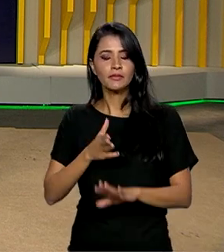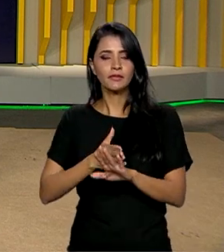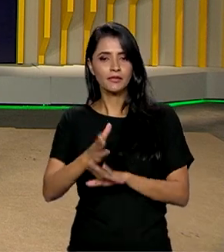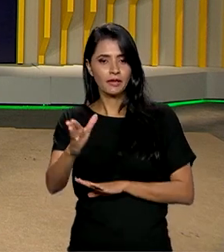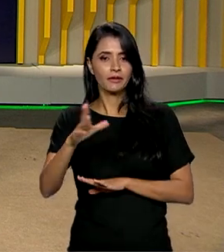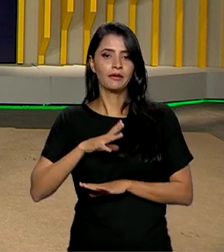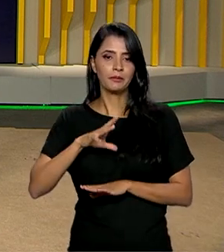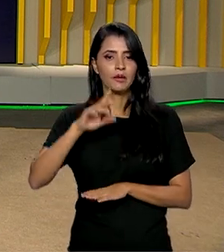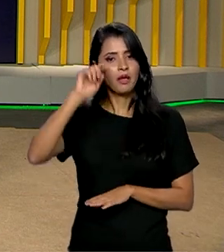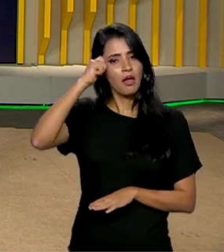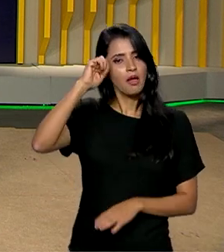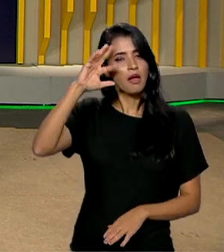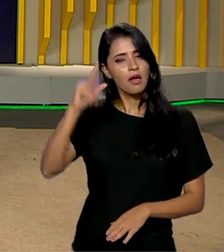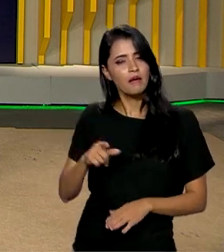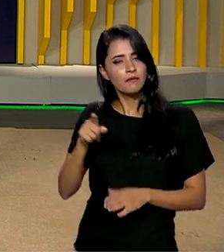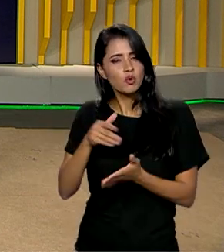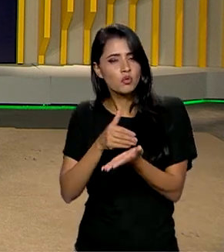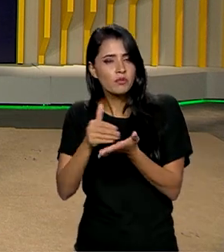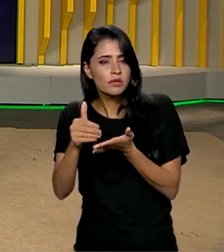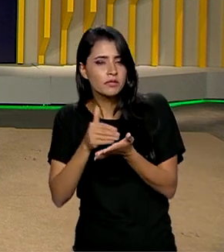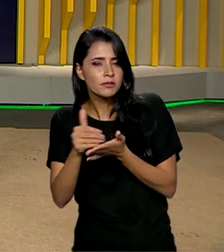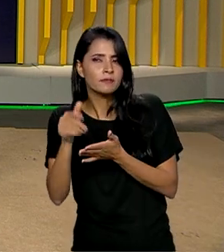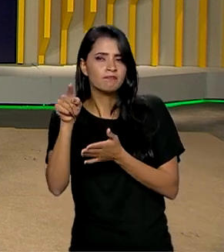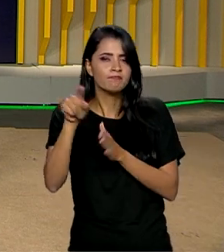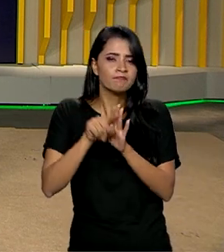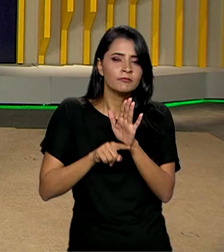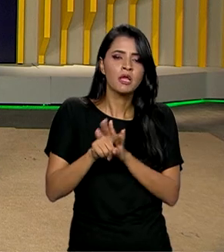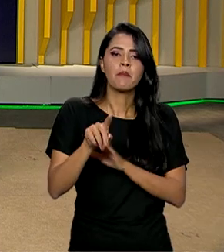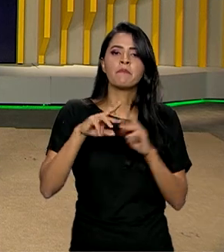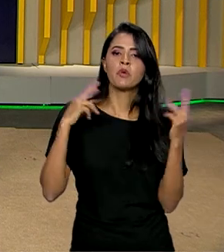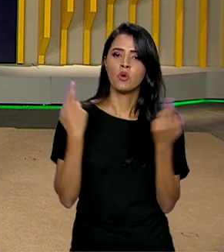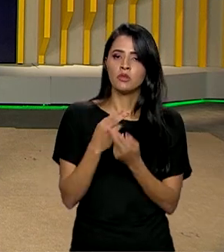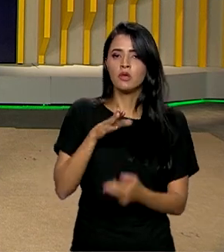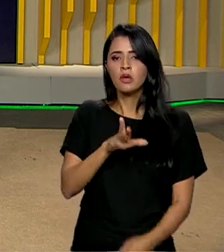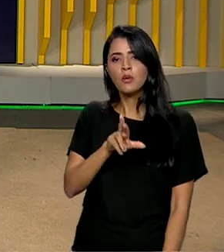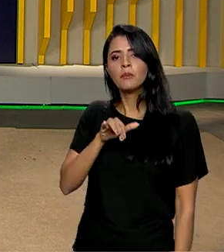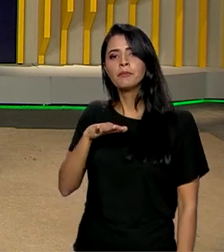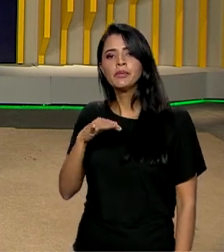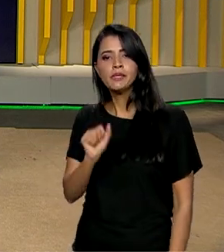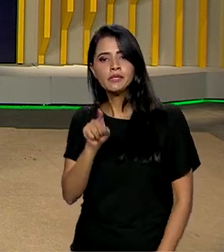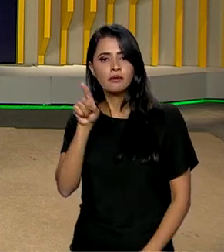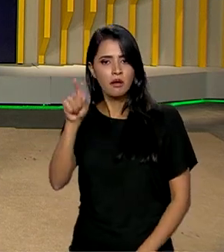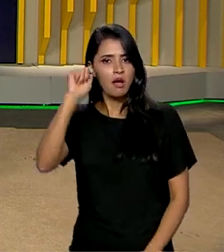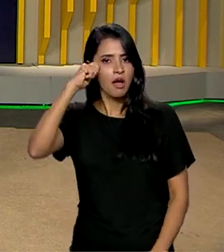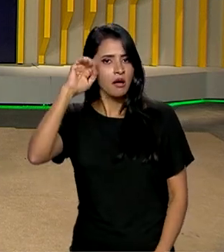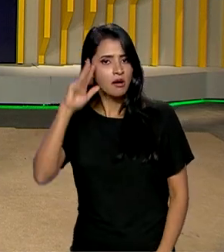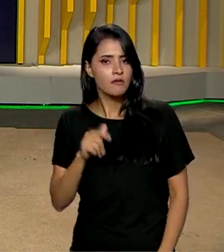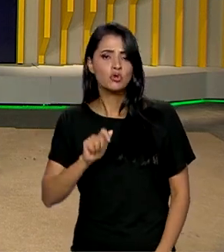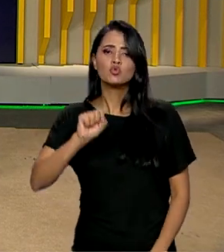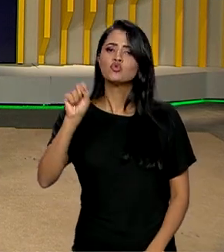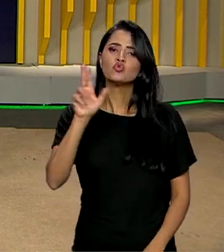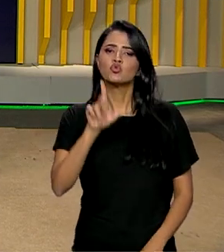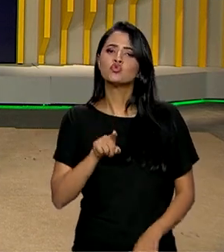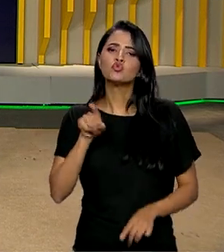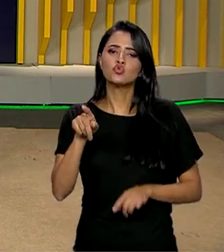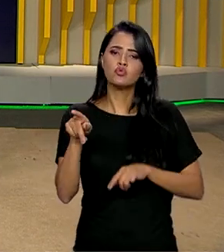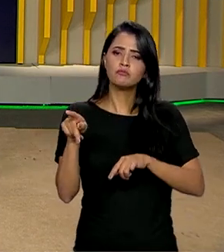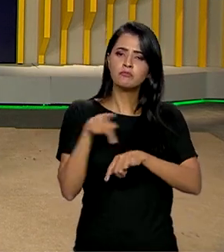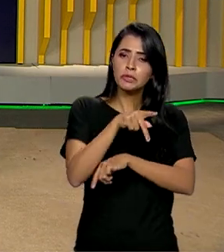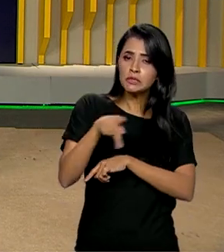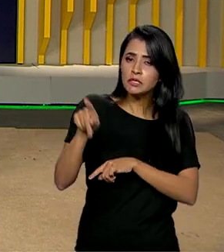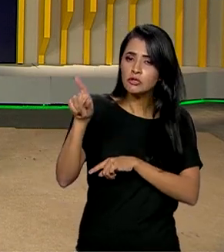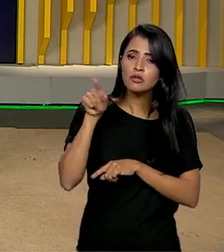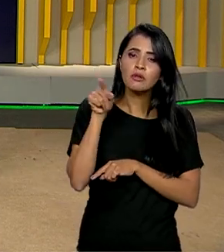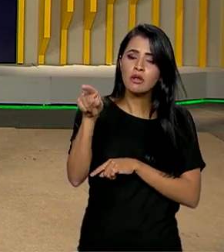africano, começando ali a sua agenda pela reunião do BRICS na África do Sul, não é? O que os presidentes vão discutir